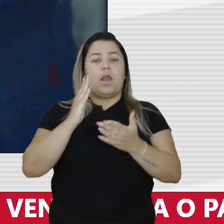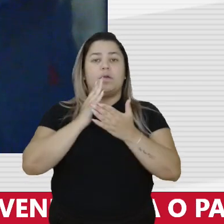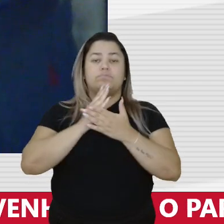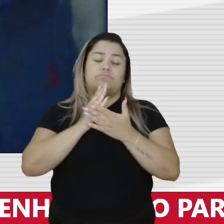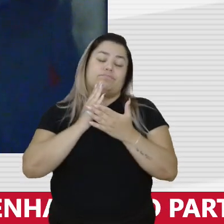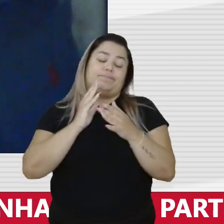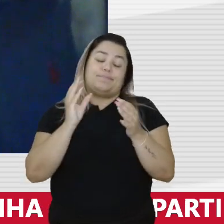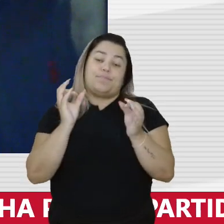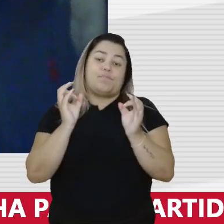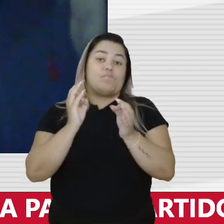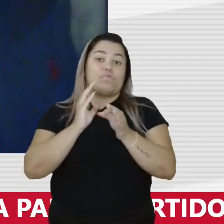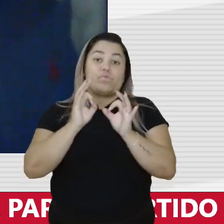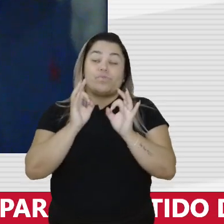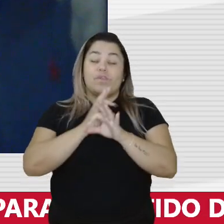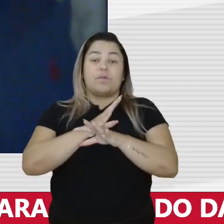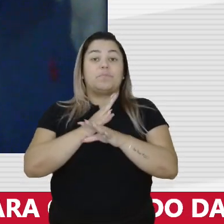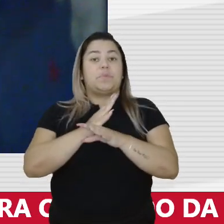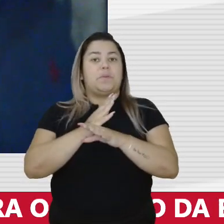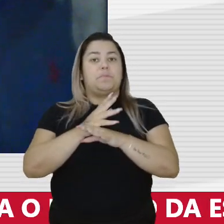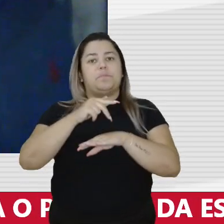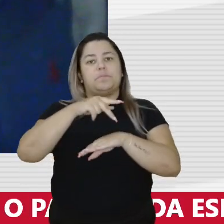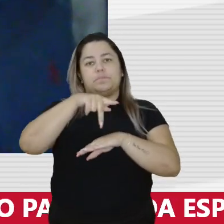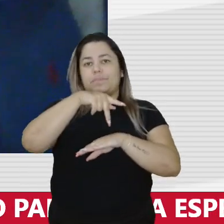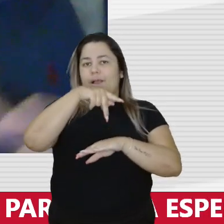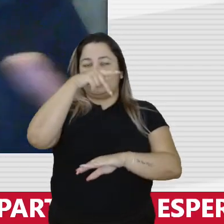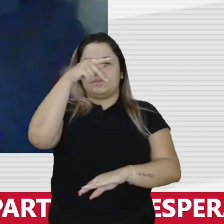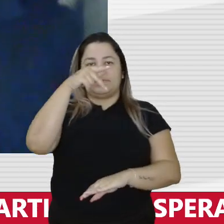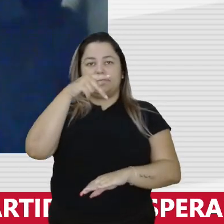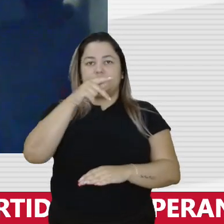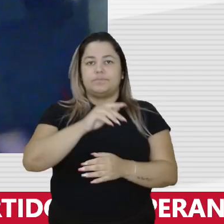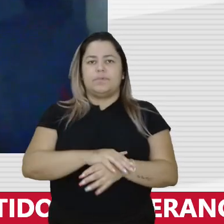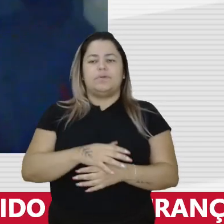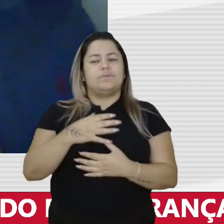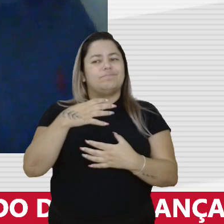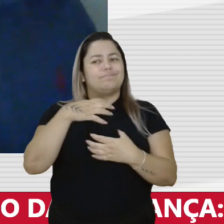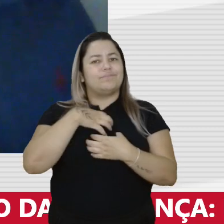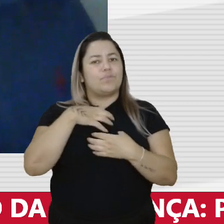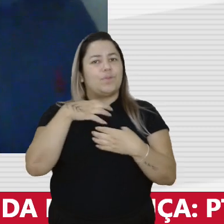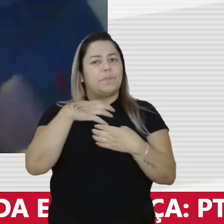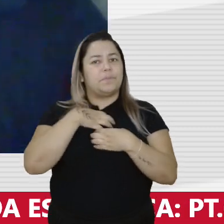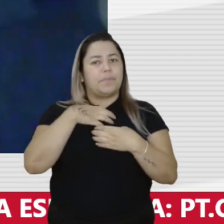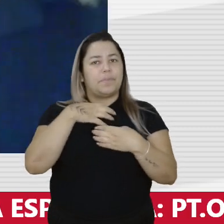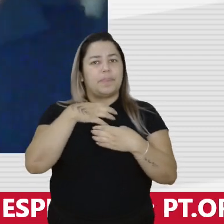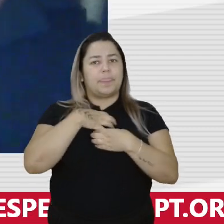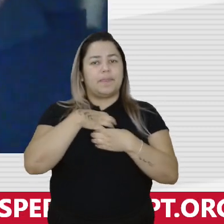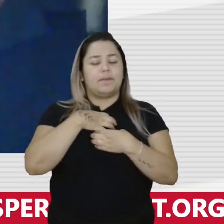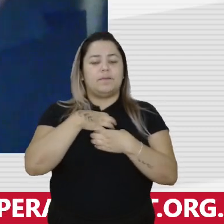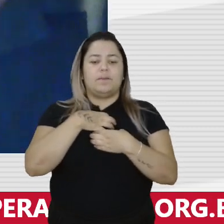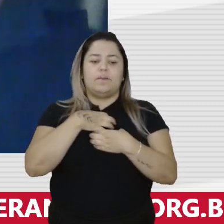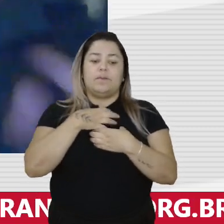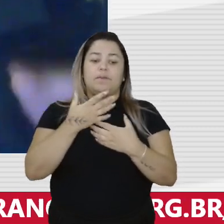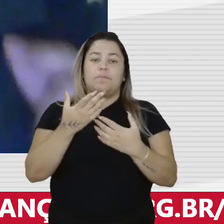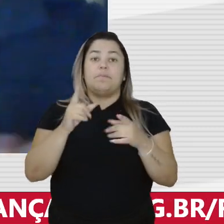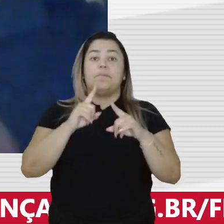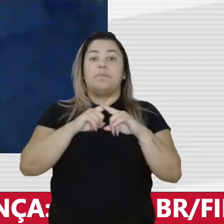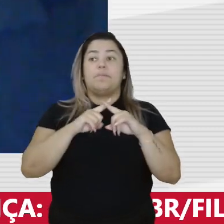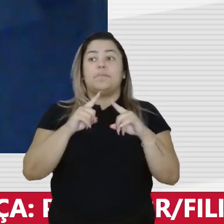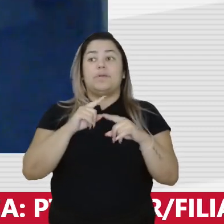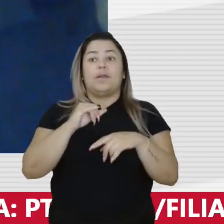o que ele está demonstrando não é um sentimento sensível, mas a